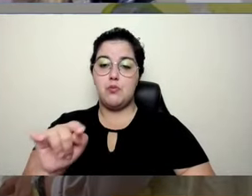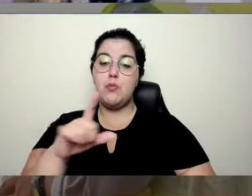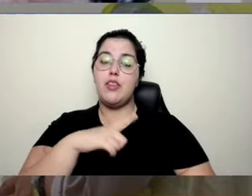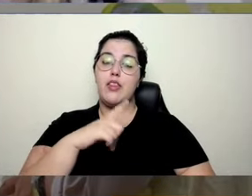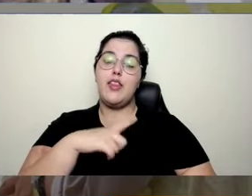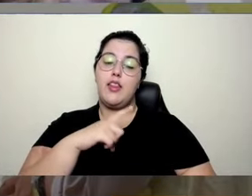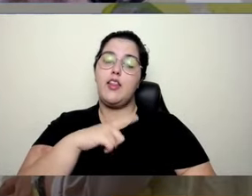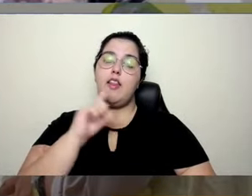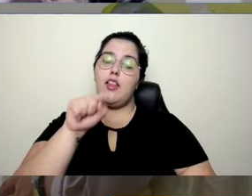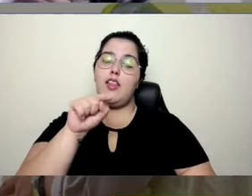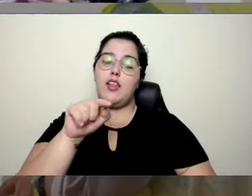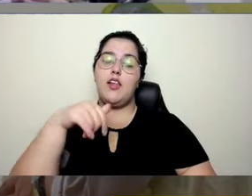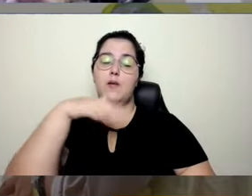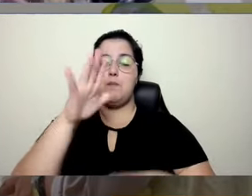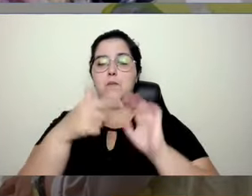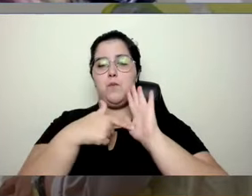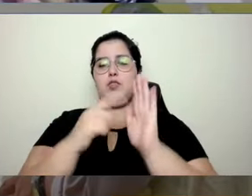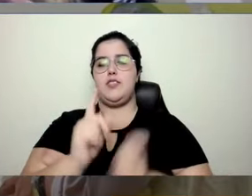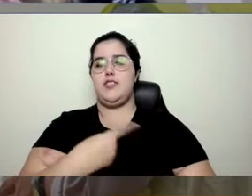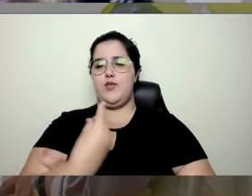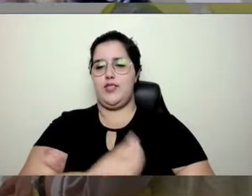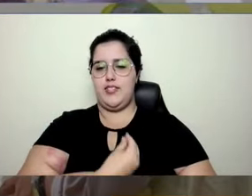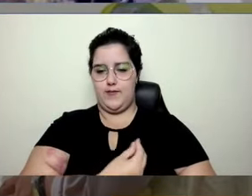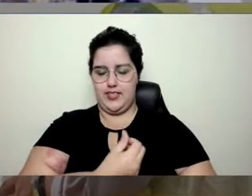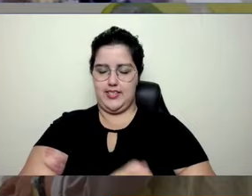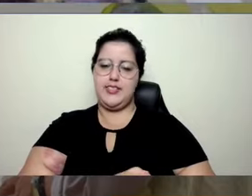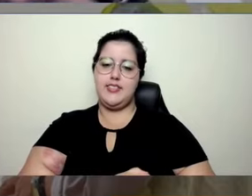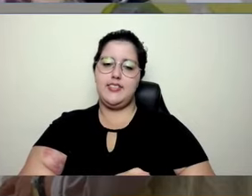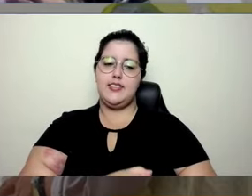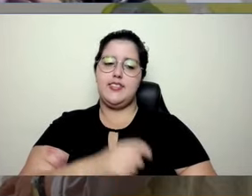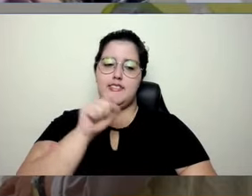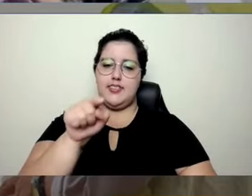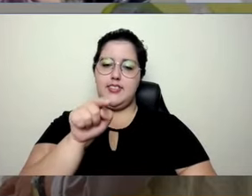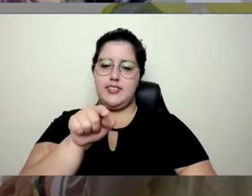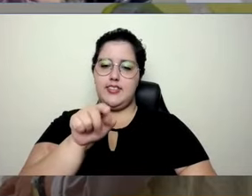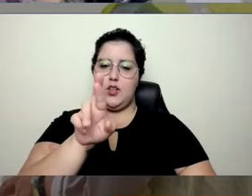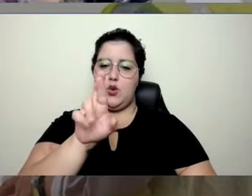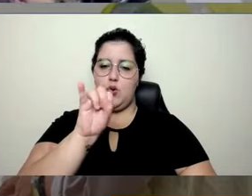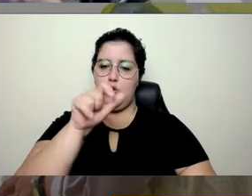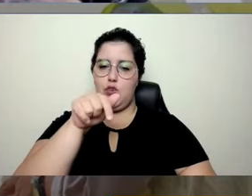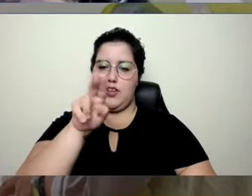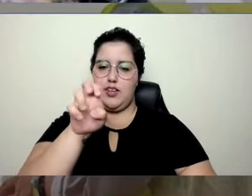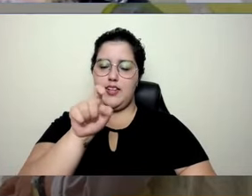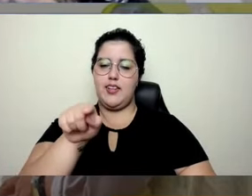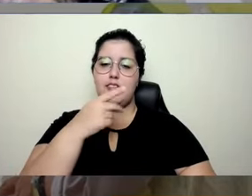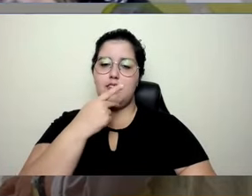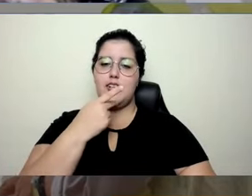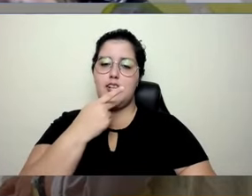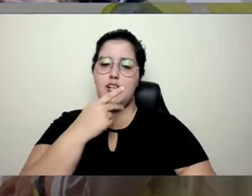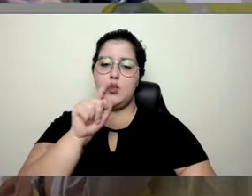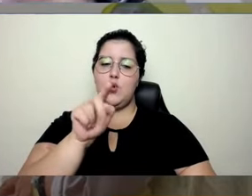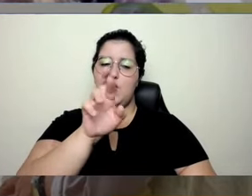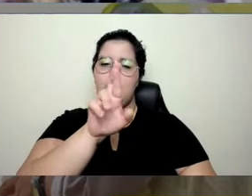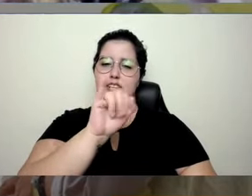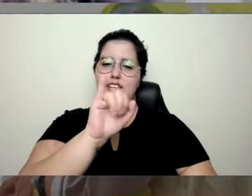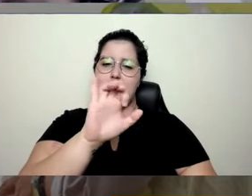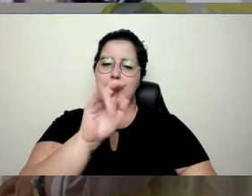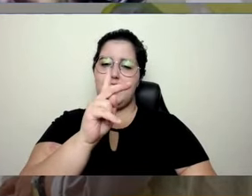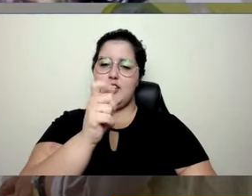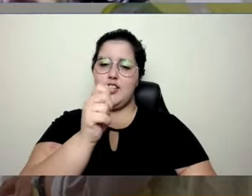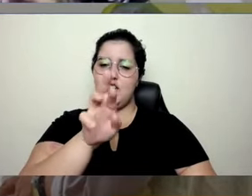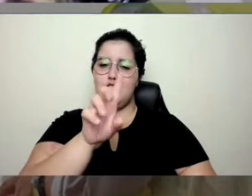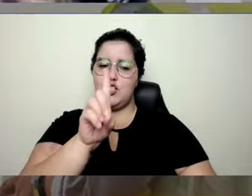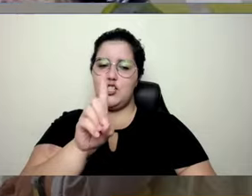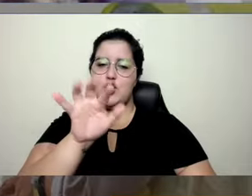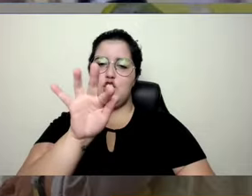trazendo isso para a nossa vida. Ô, Rick, vou mandar aqui um salve para o Richard Filho, está vendo